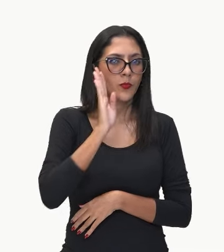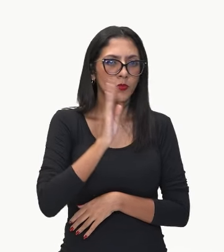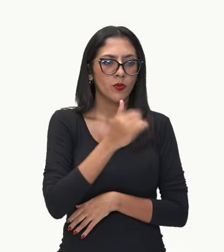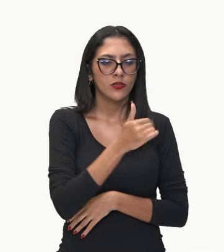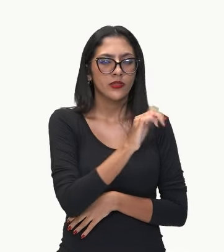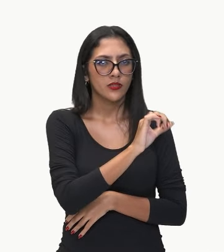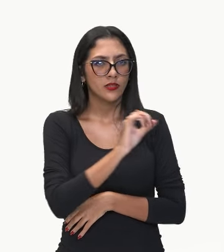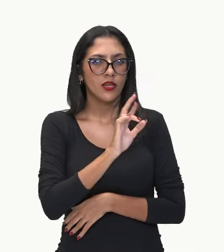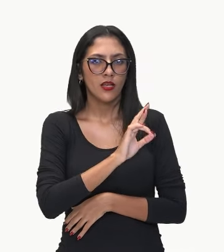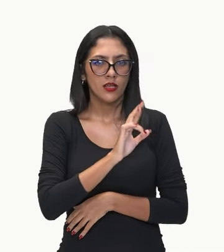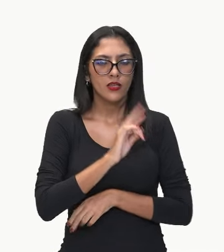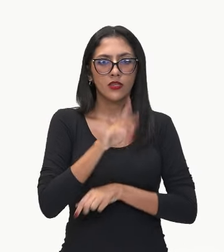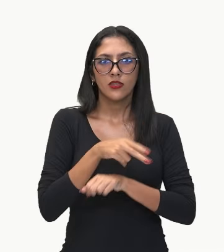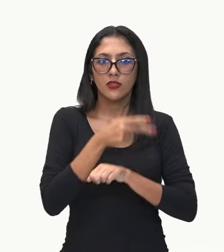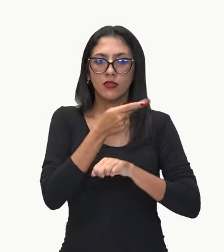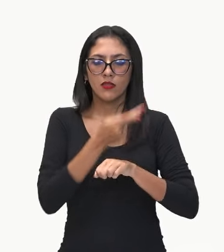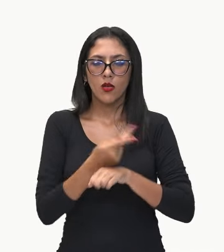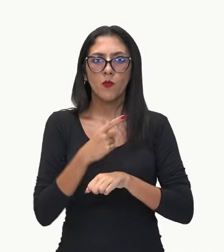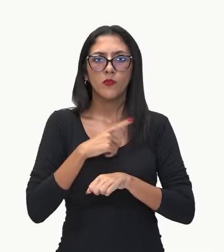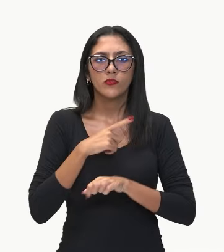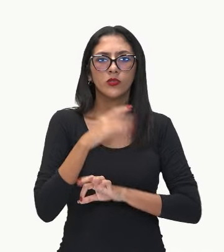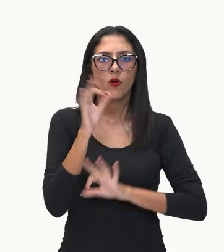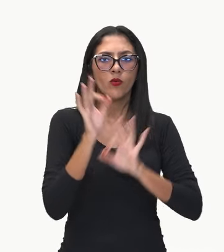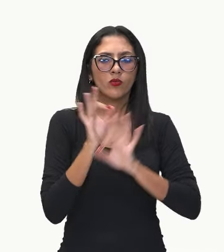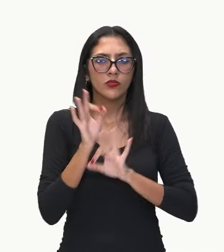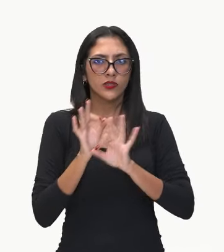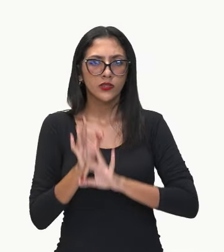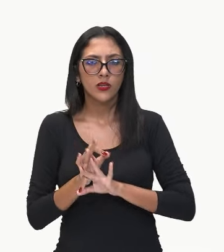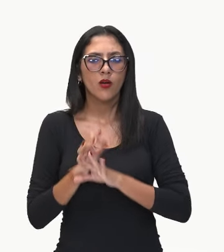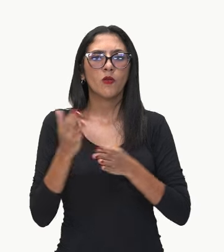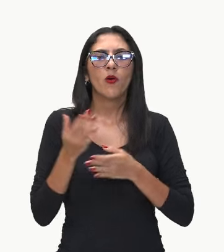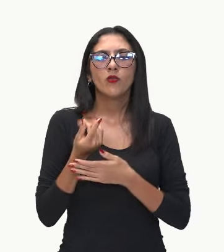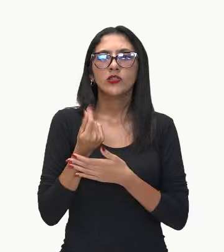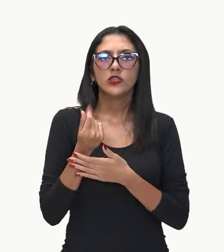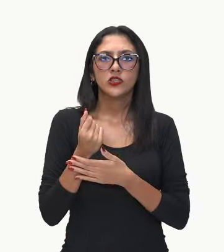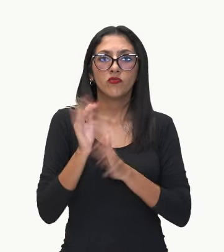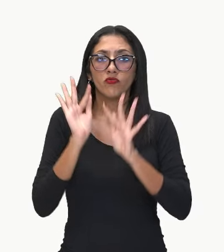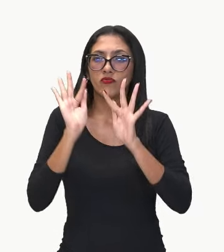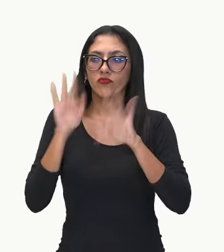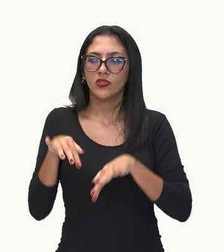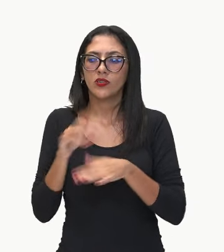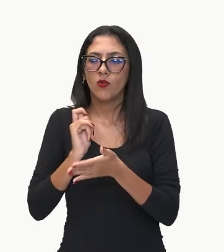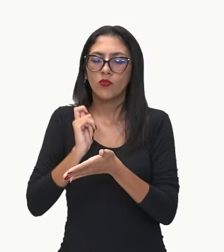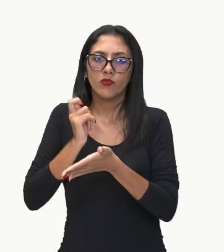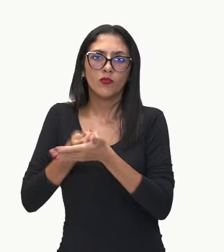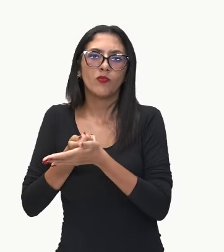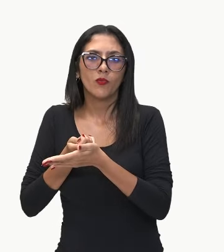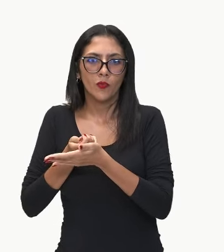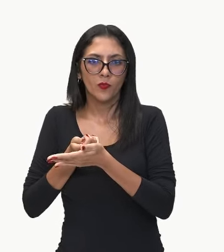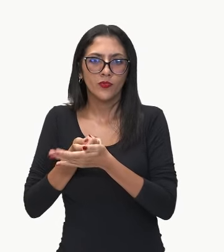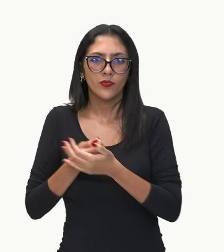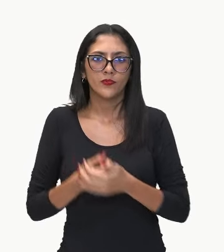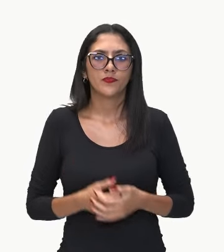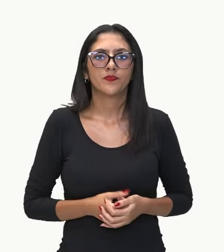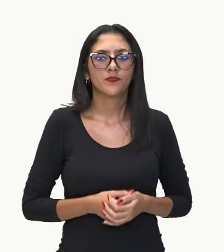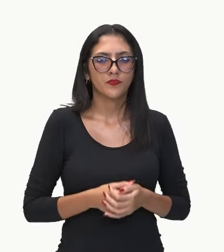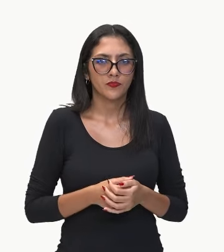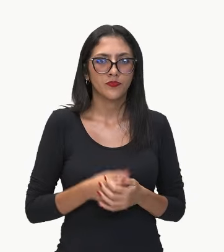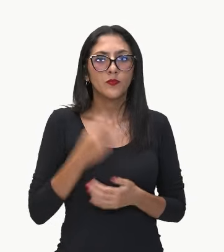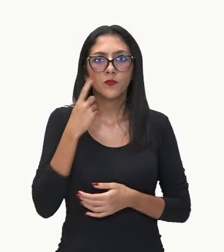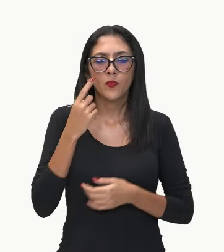calcular aí, né, quanto ela vai ter que pagar aí por cada item. O arroz.